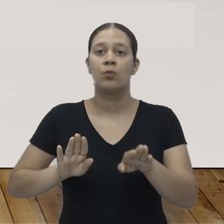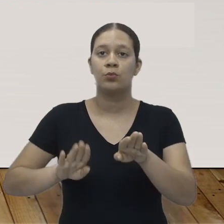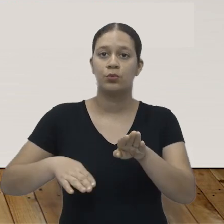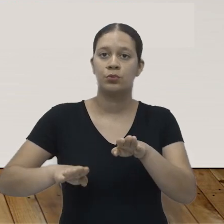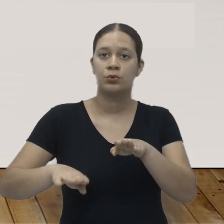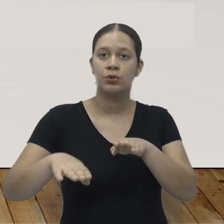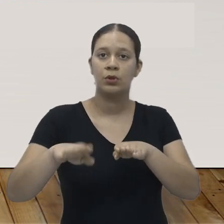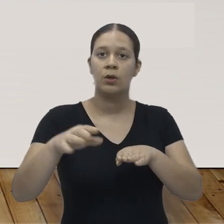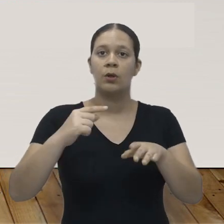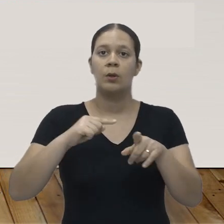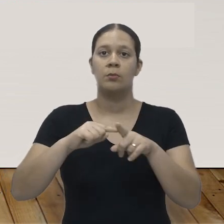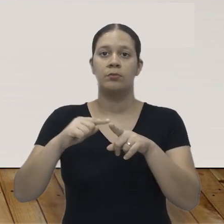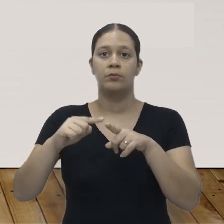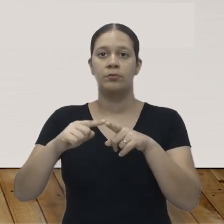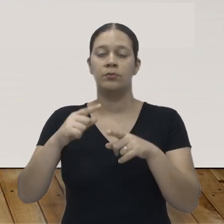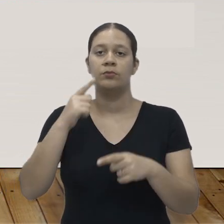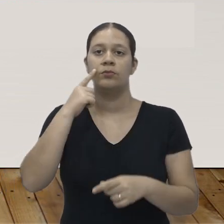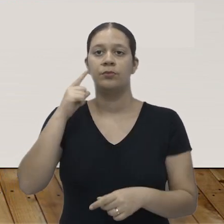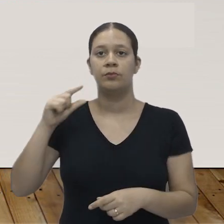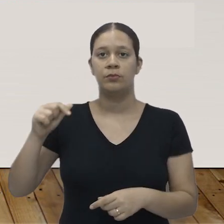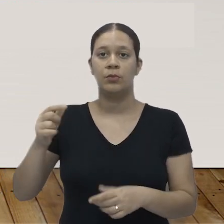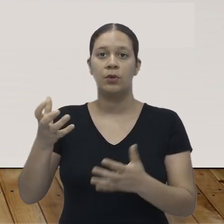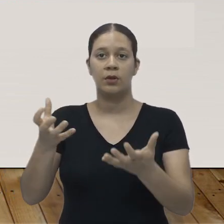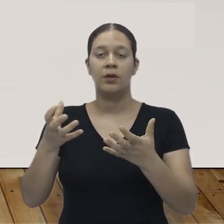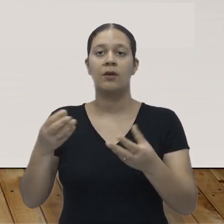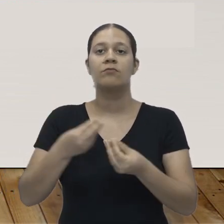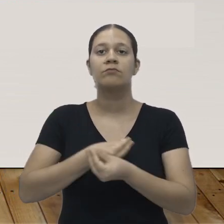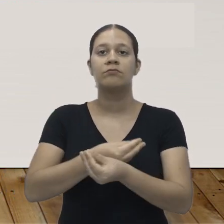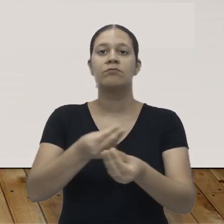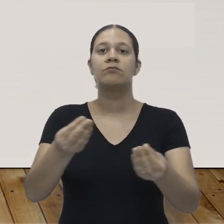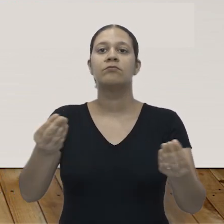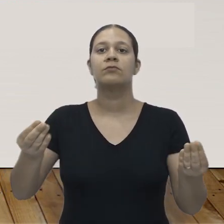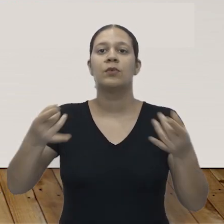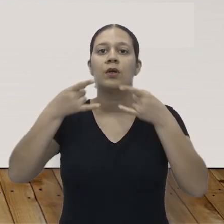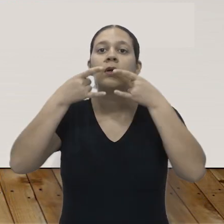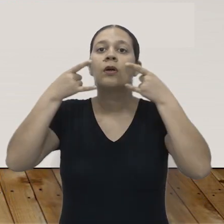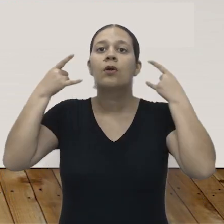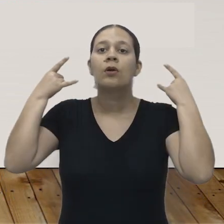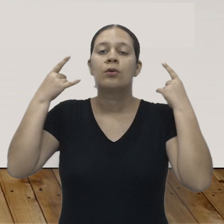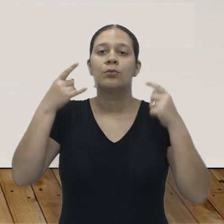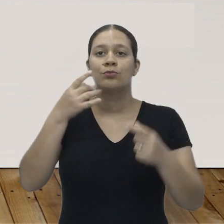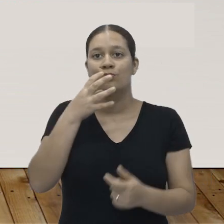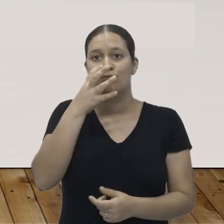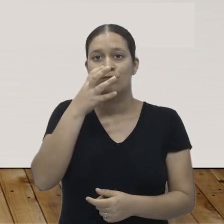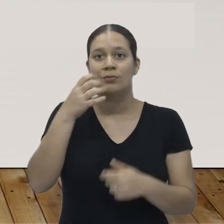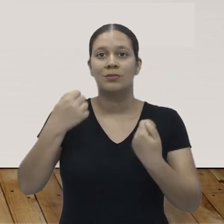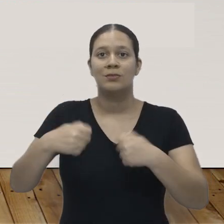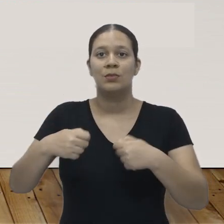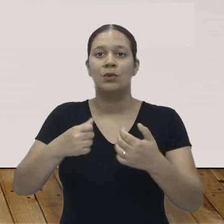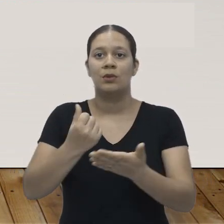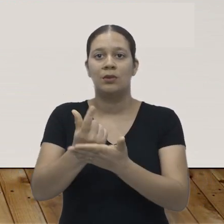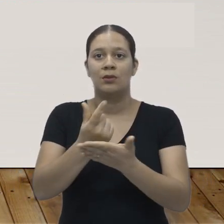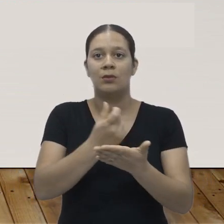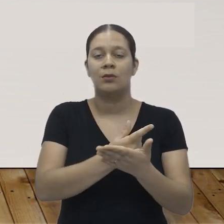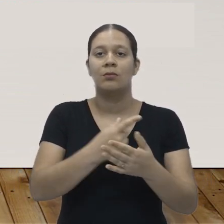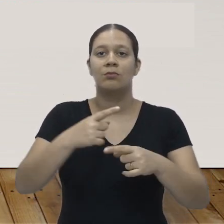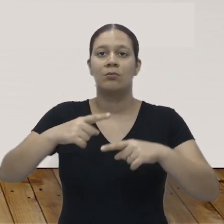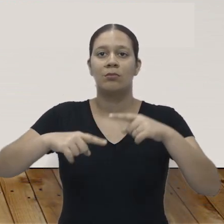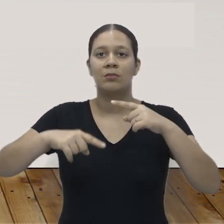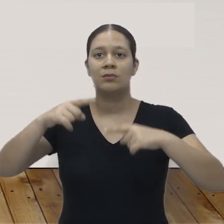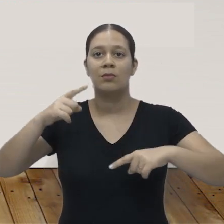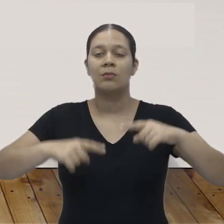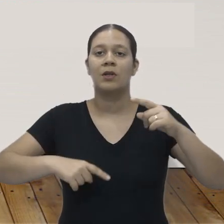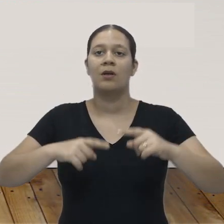Uma costureira do bairro do Salgado pretende fazer doações de máscaras e observou que precisava comprar